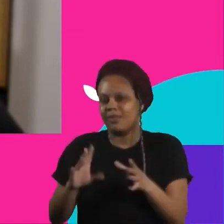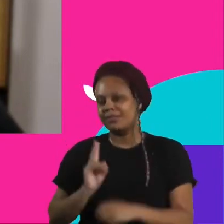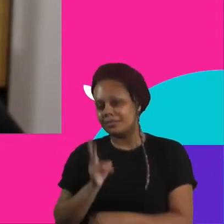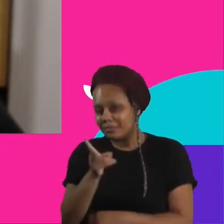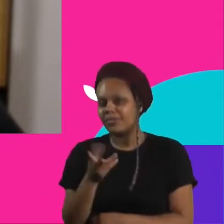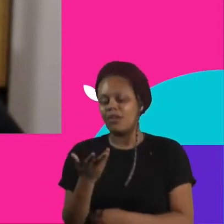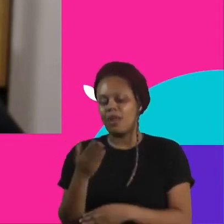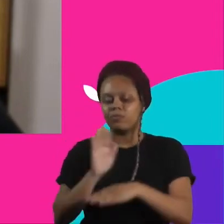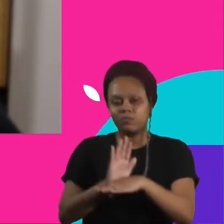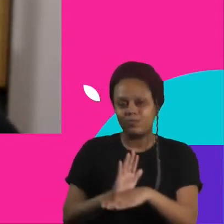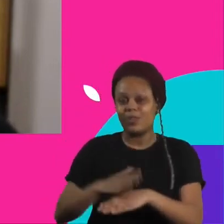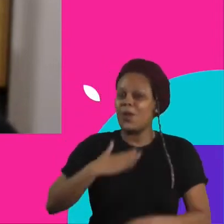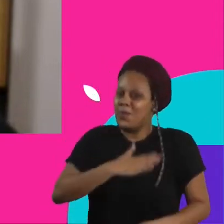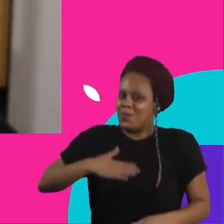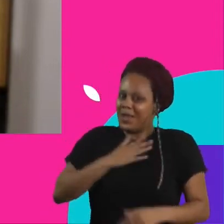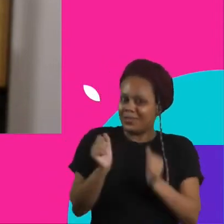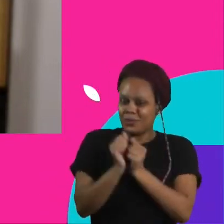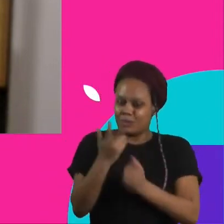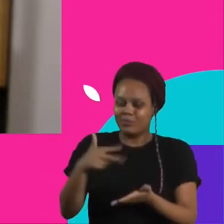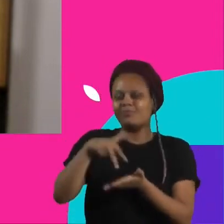E é sempre um prazer estar aqui com vocês.